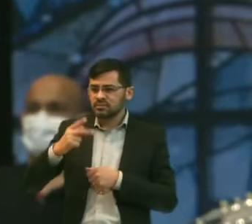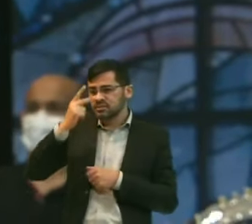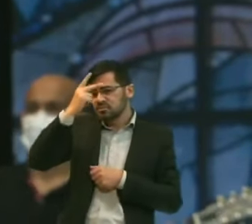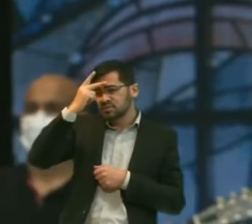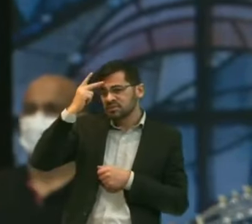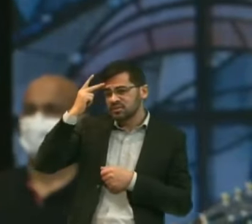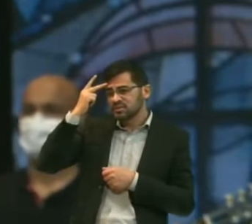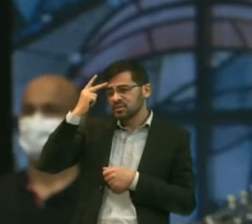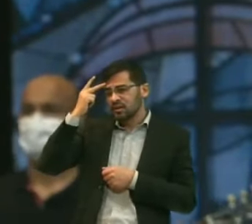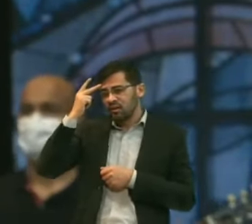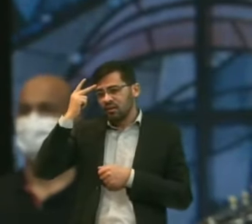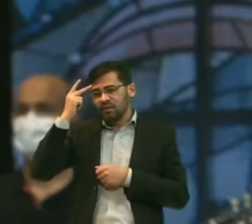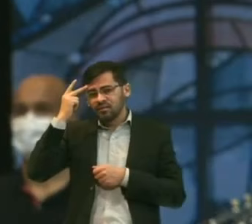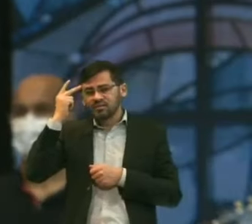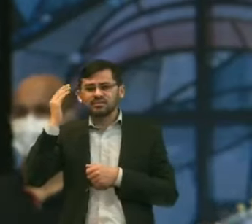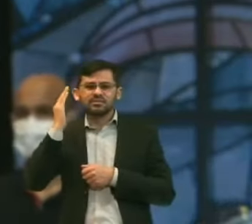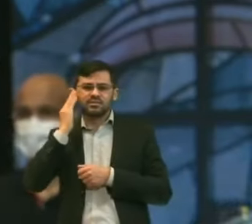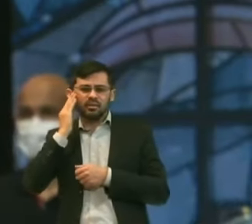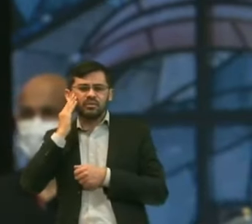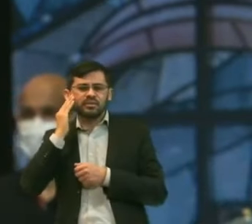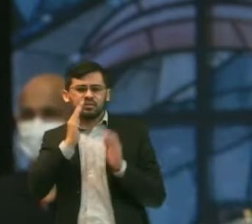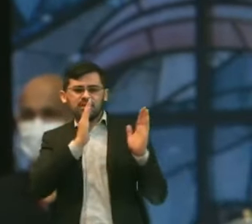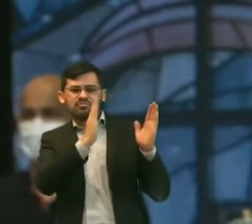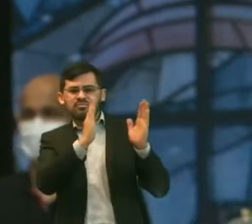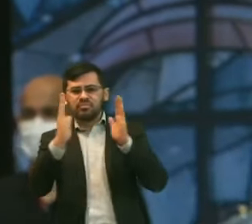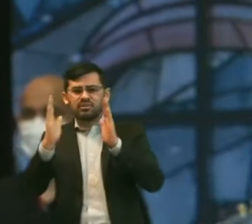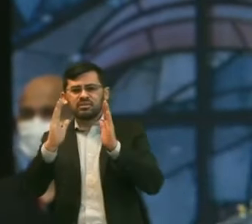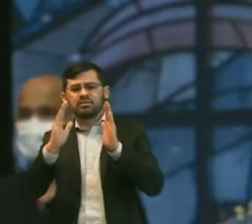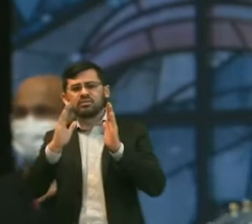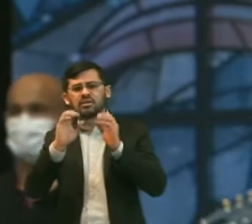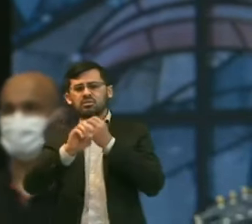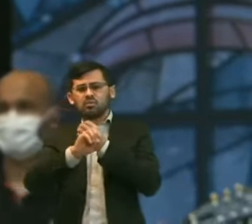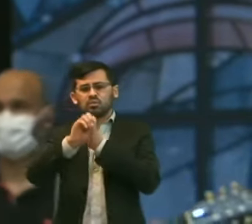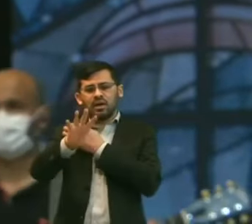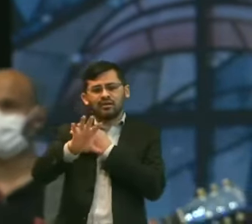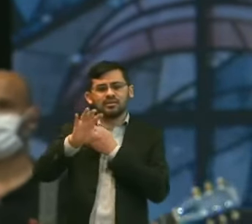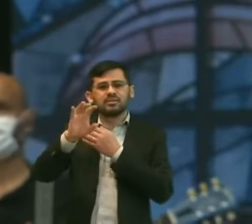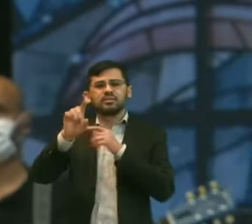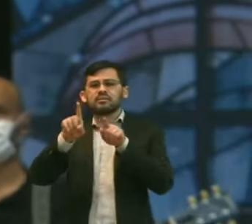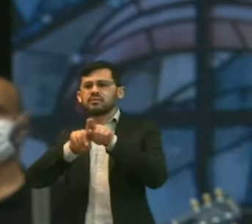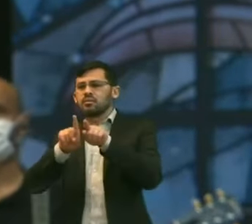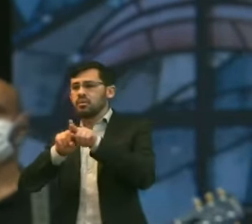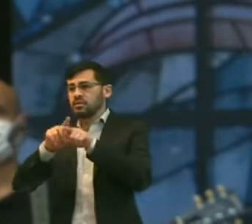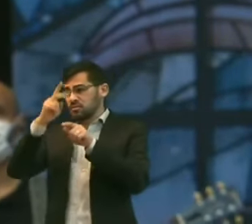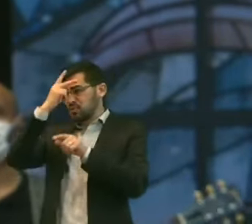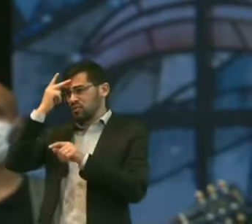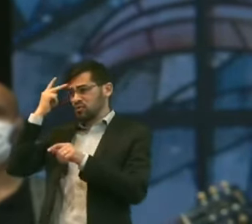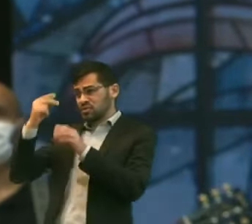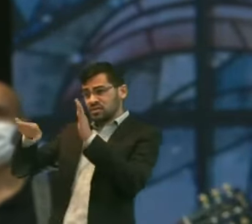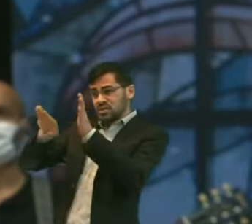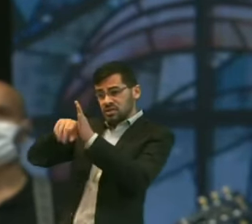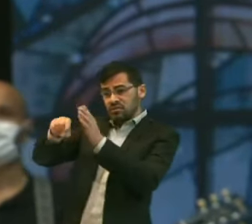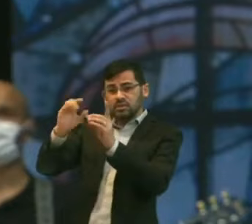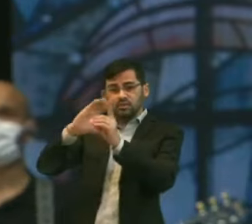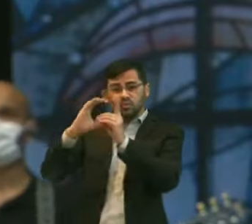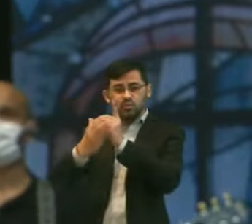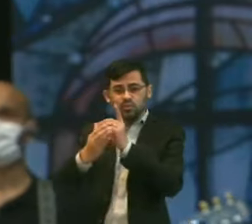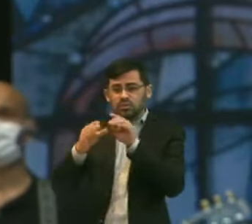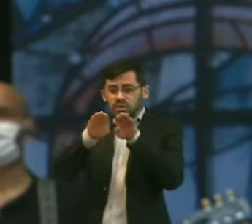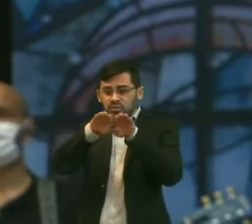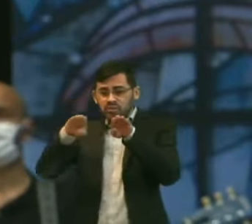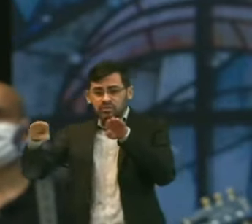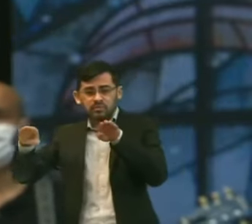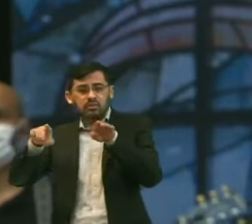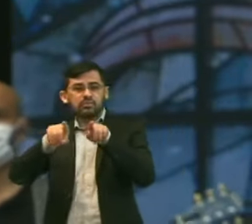Na biblioteca Virtual Que nós estamos Construindo Na introdução Dos cultos No estacionamento Na